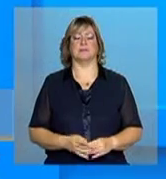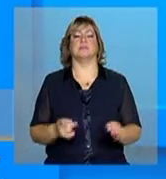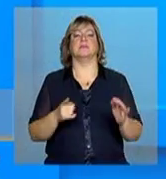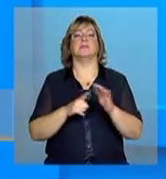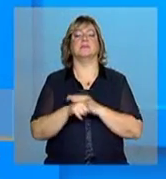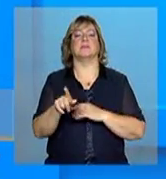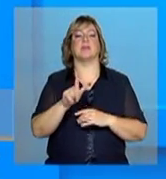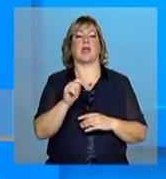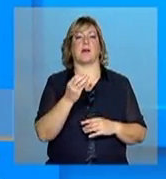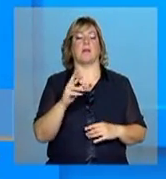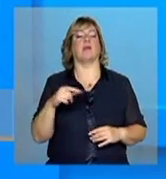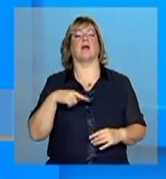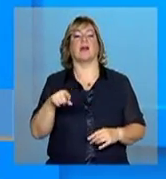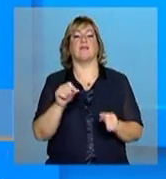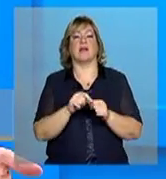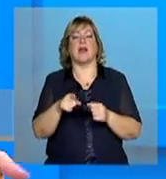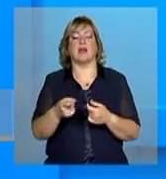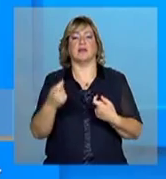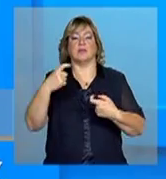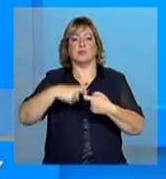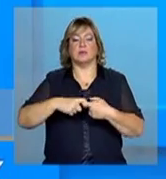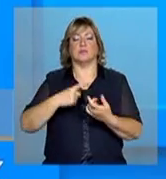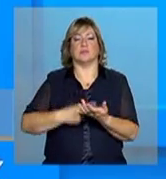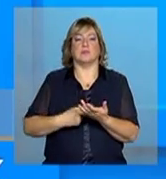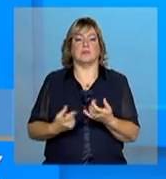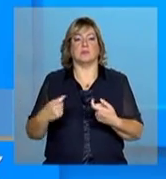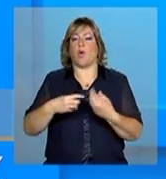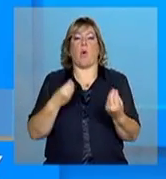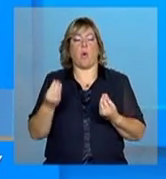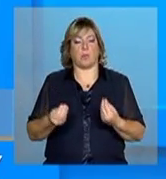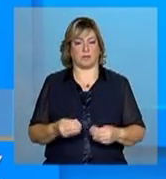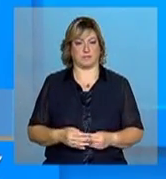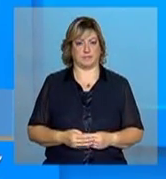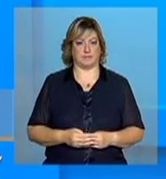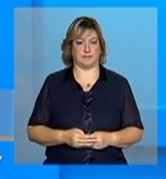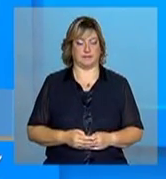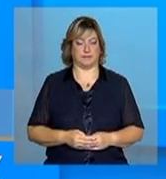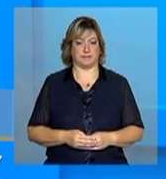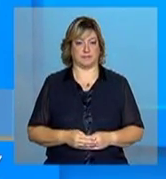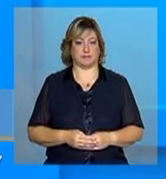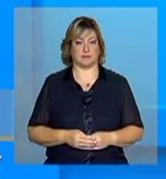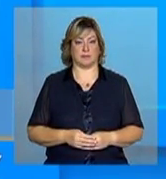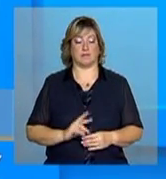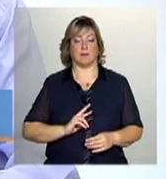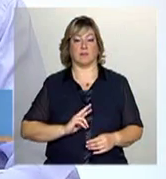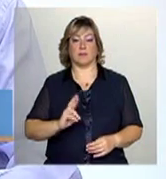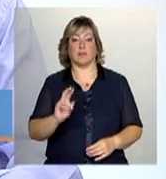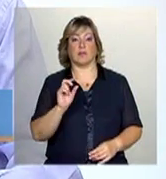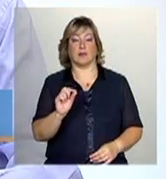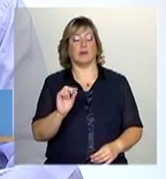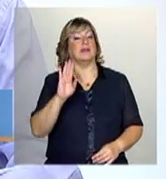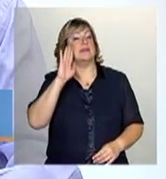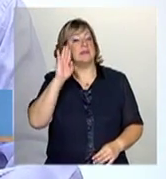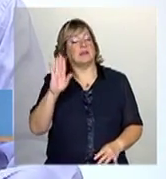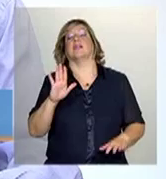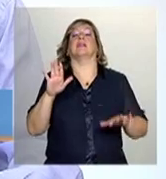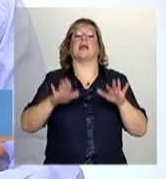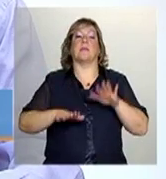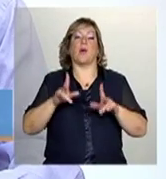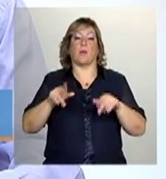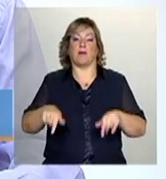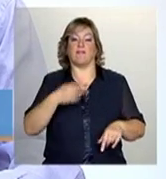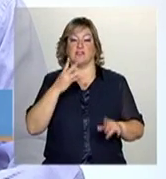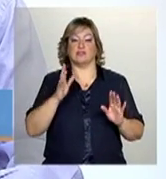construção dessas parcerias na prática, como é que funciona? Olha, vai depender, como já foi dito aqui, da